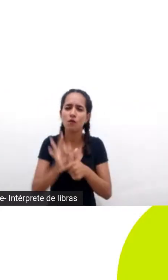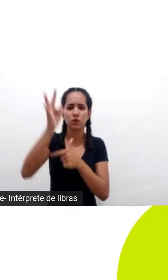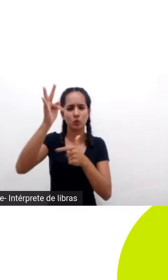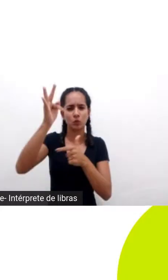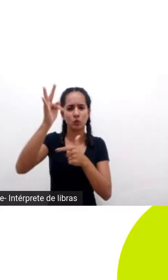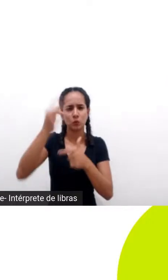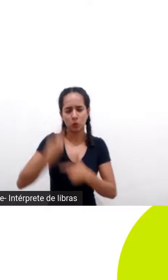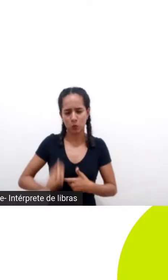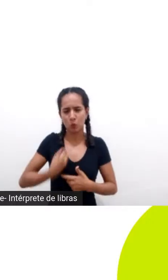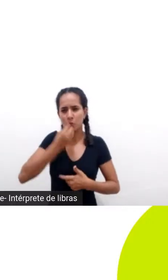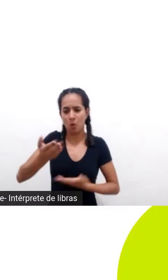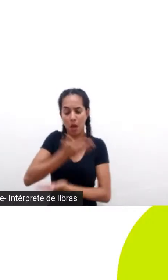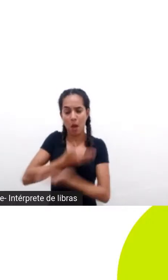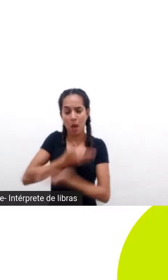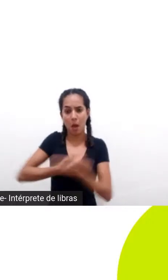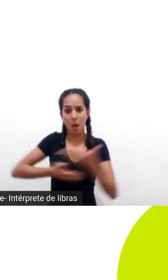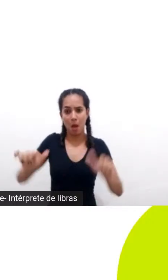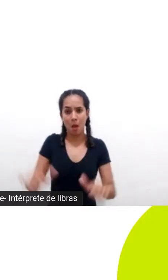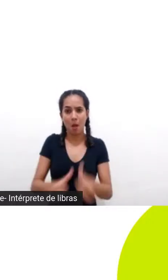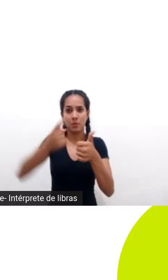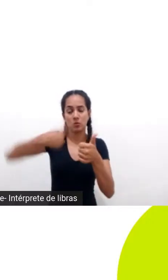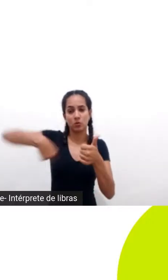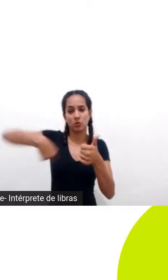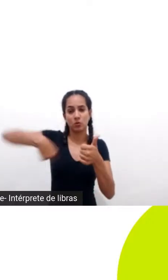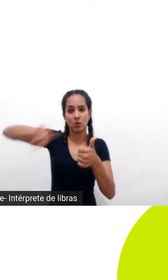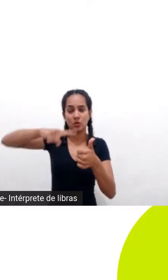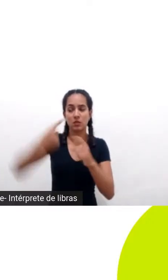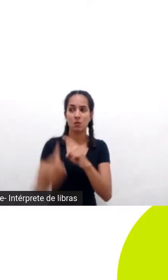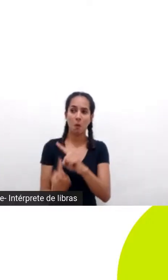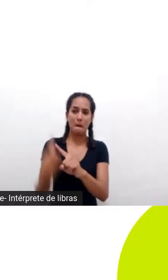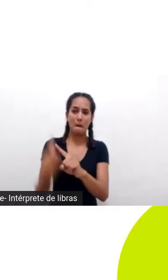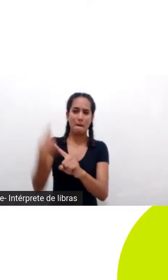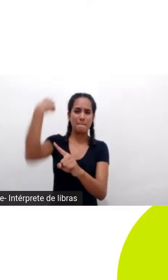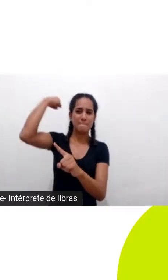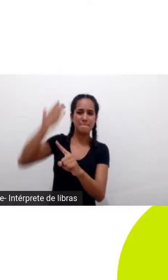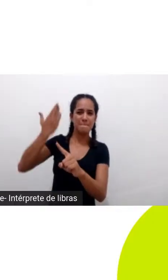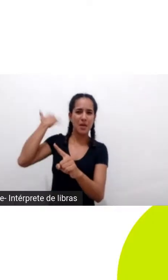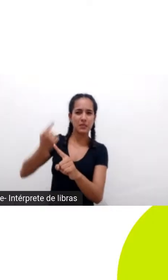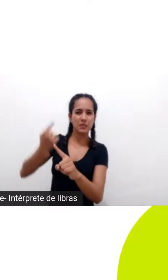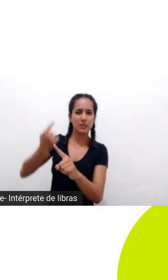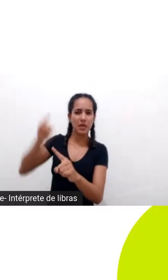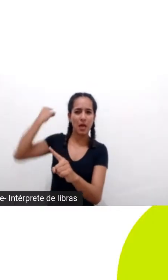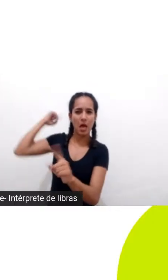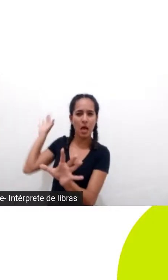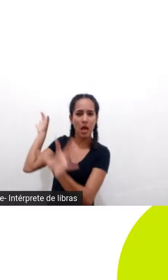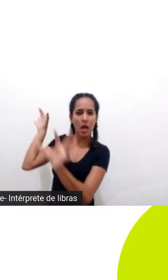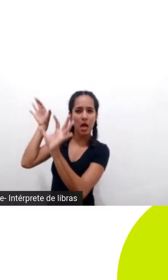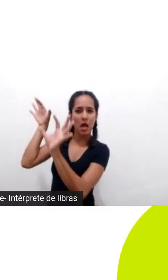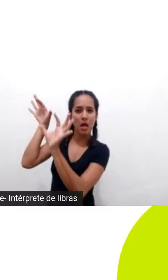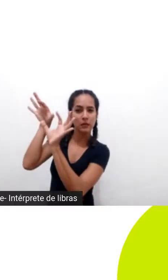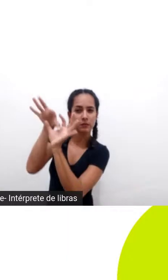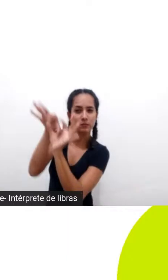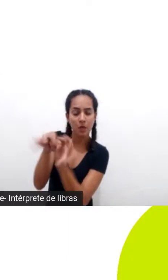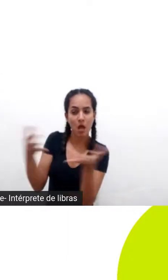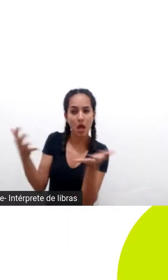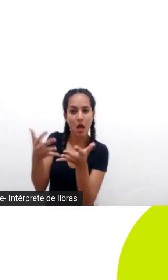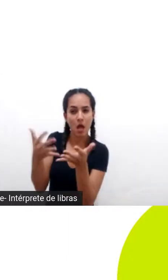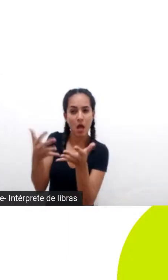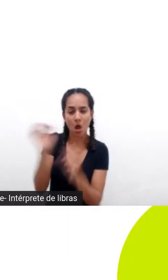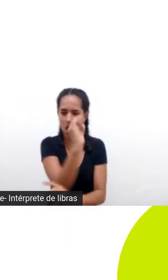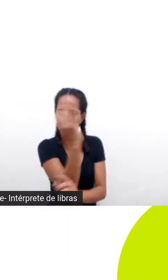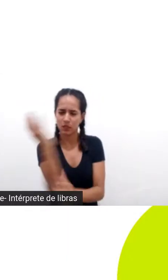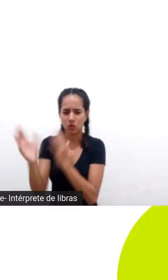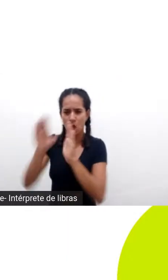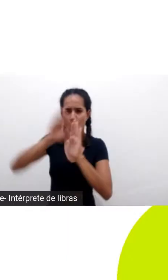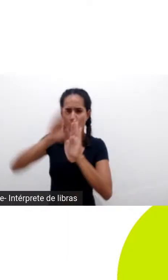a gente tem que virar na verdade os nossos olhos para o passado né a gente tem que olhar para os direitos da natureza a gente tem que olhar para o conceito de bem viver